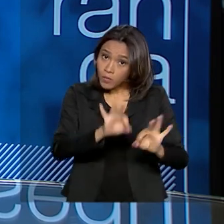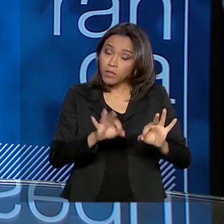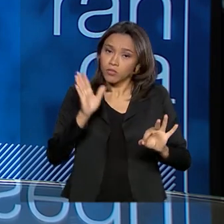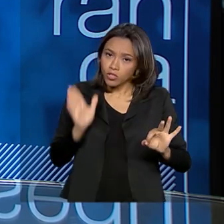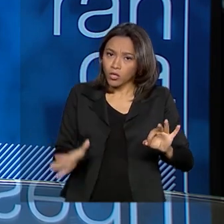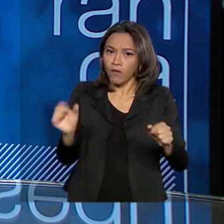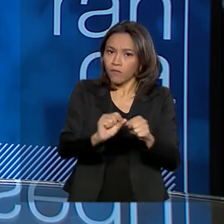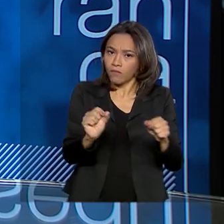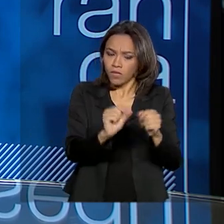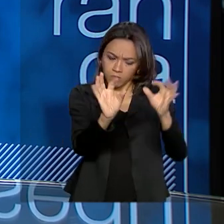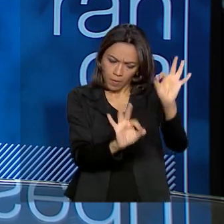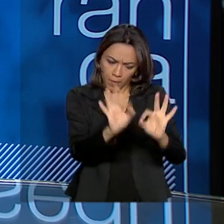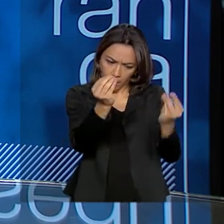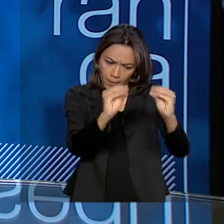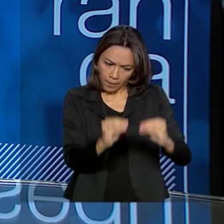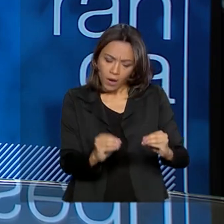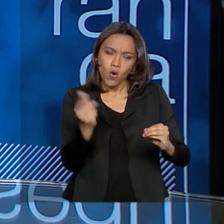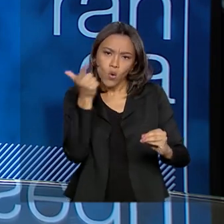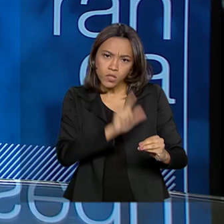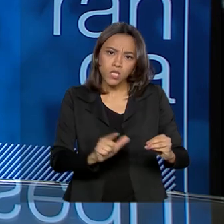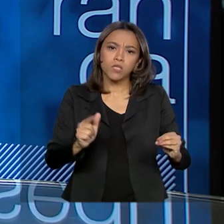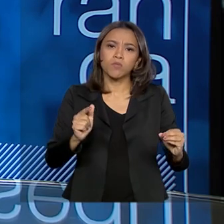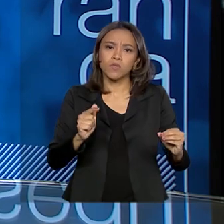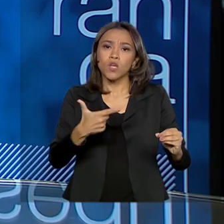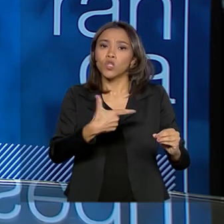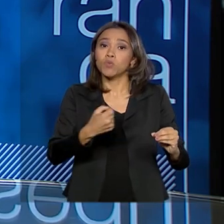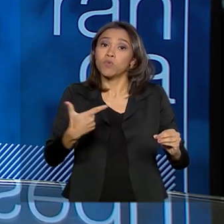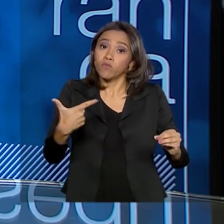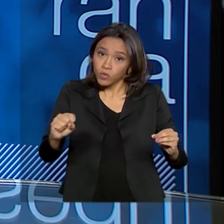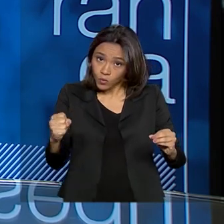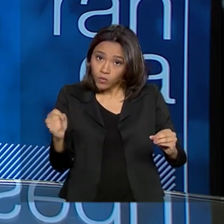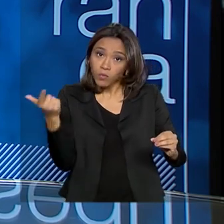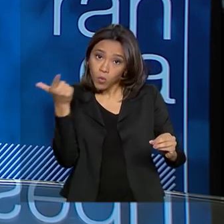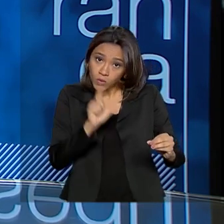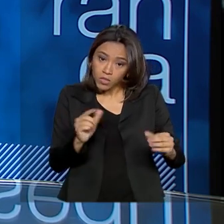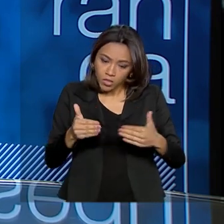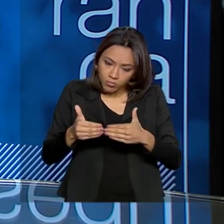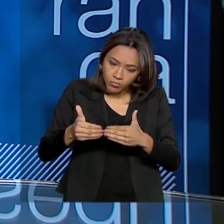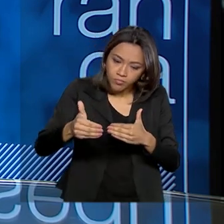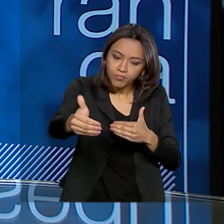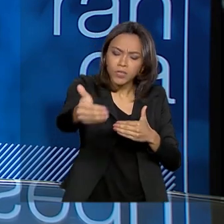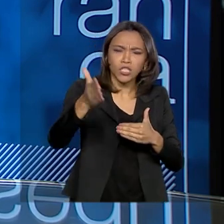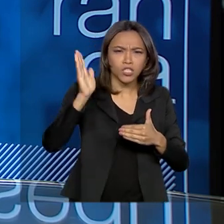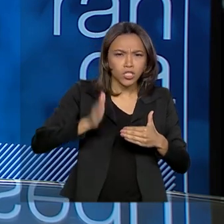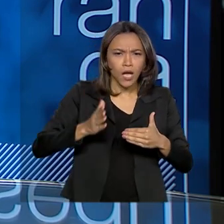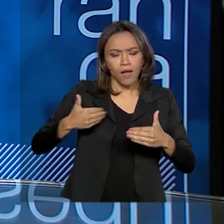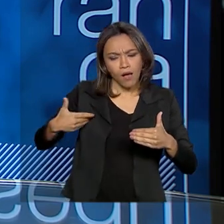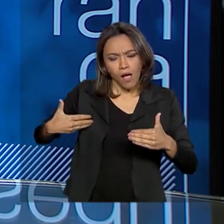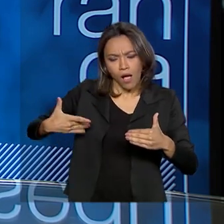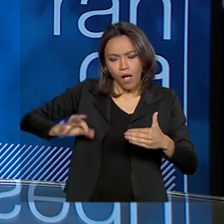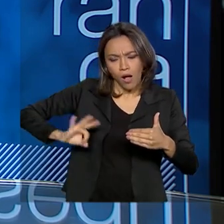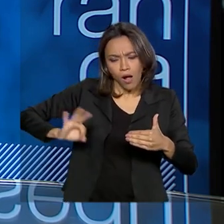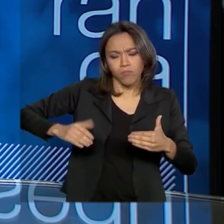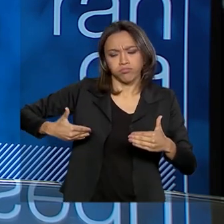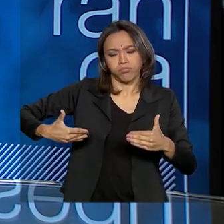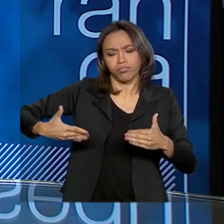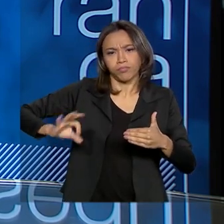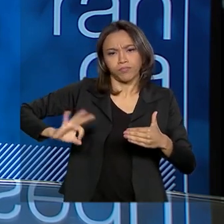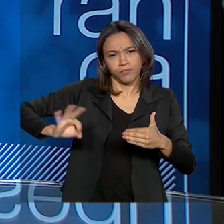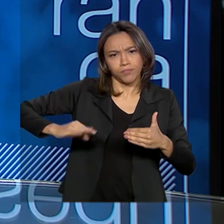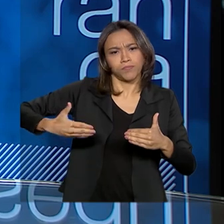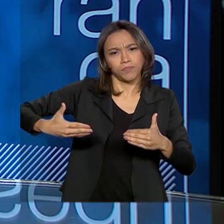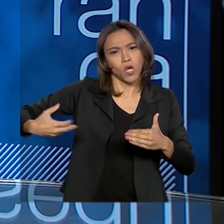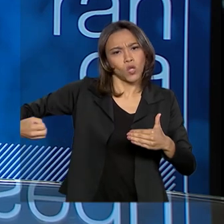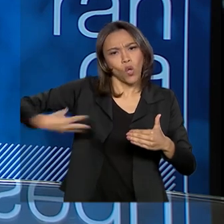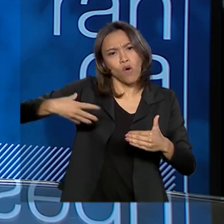vamos conseguir chegar em 2028, citado aqui, com aquilo que está planejado e um avanço grande no processo